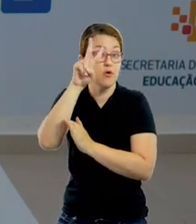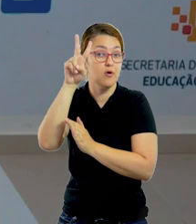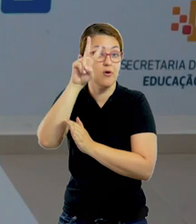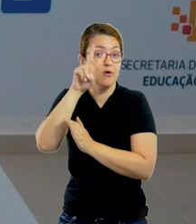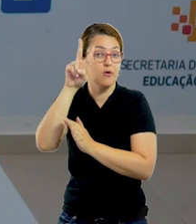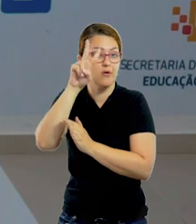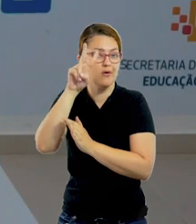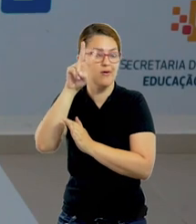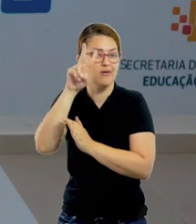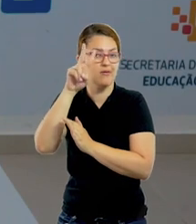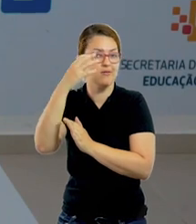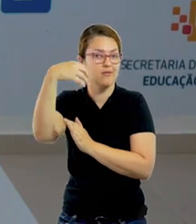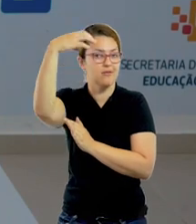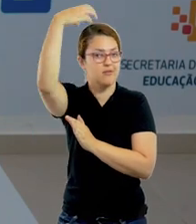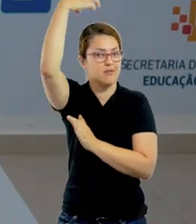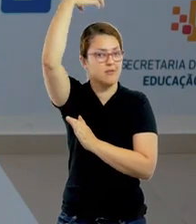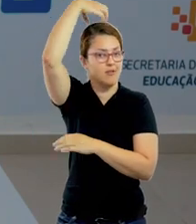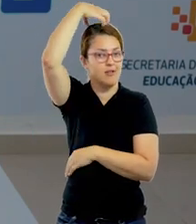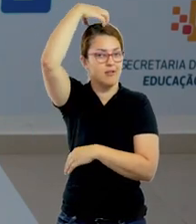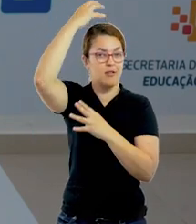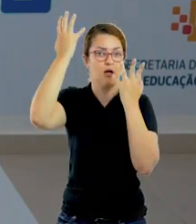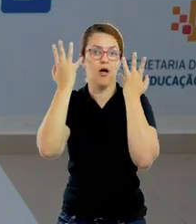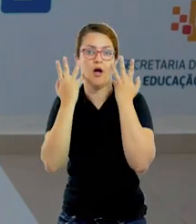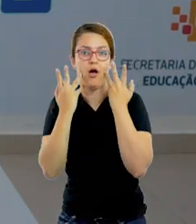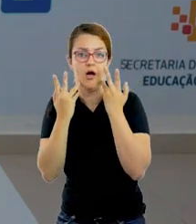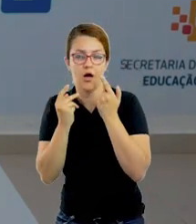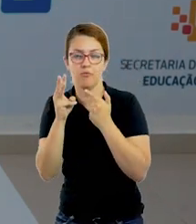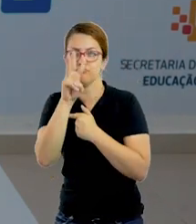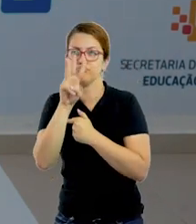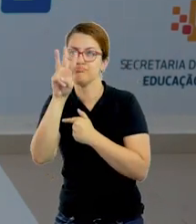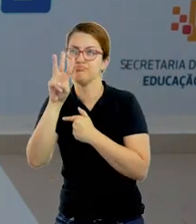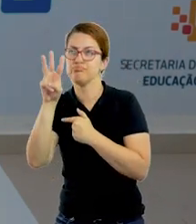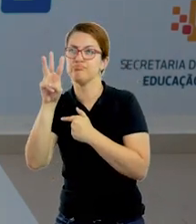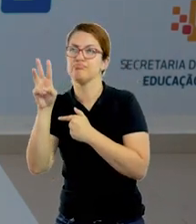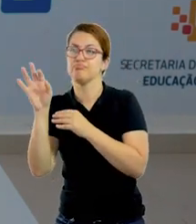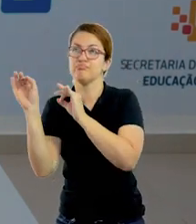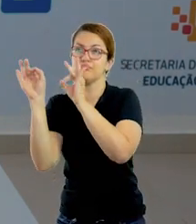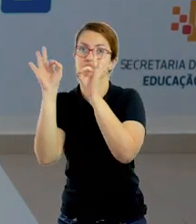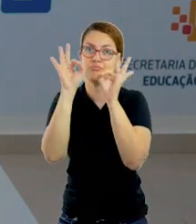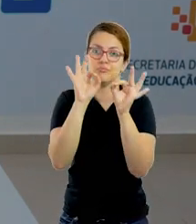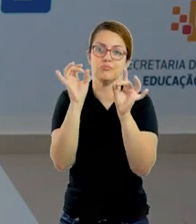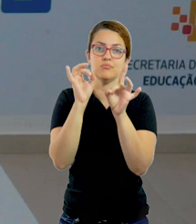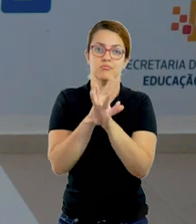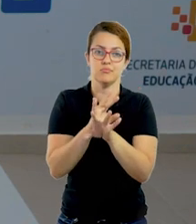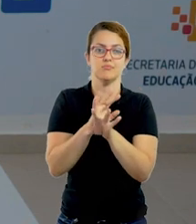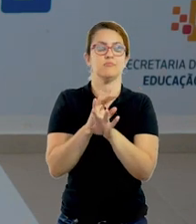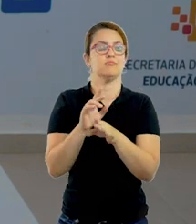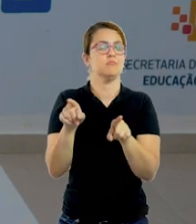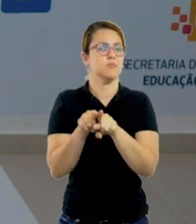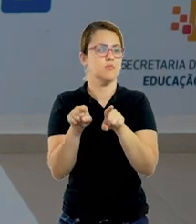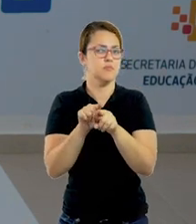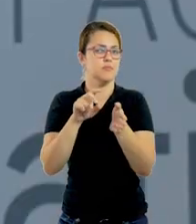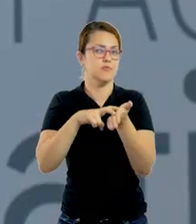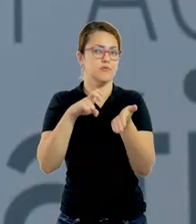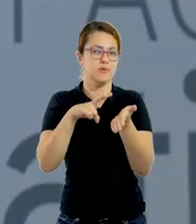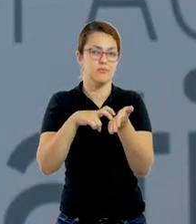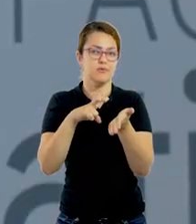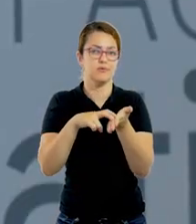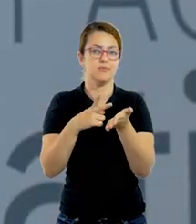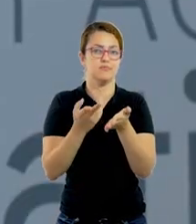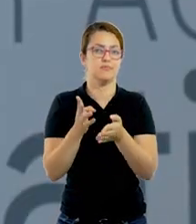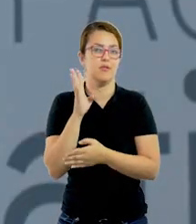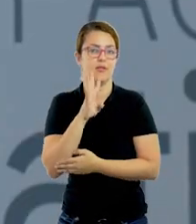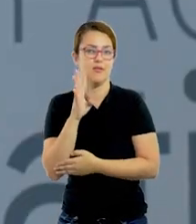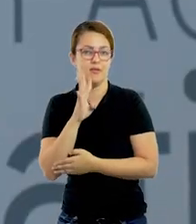conhecido como o Rei Leão. E na sequência, também há um outro link que vai trabalhar também esse vocabulário, de uma forma mais divertida e